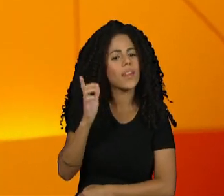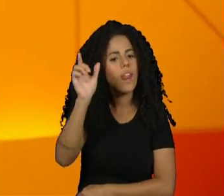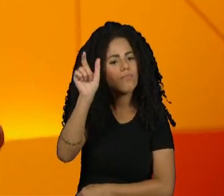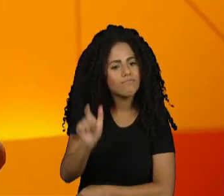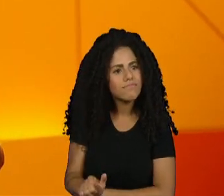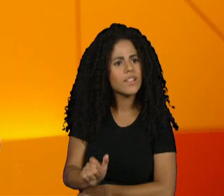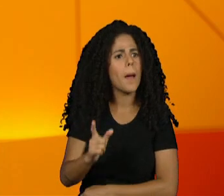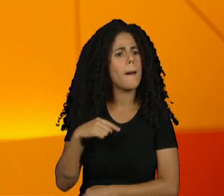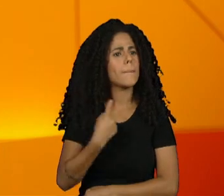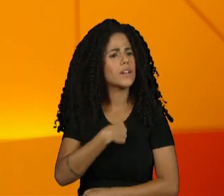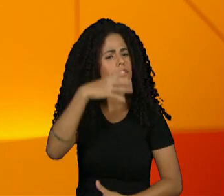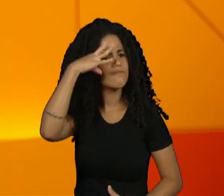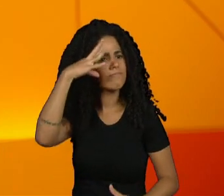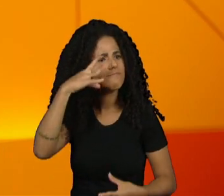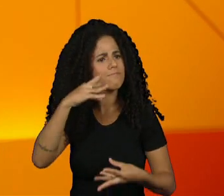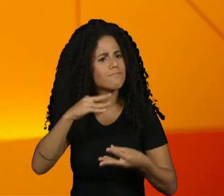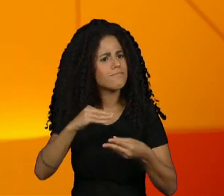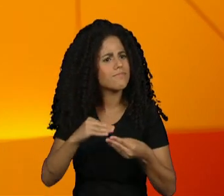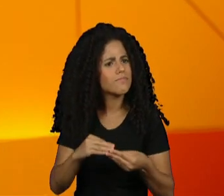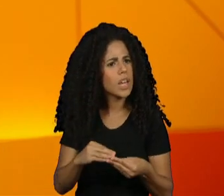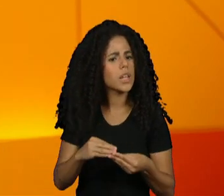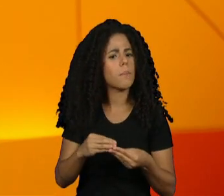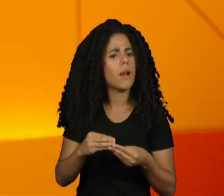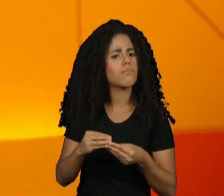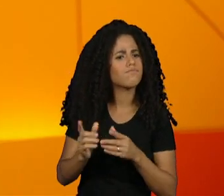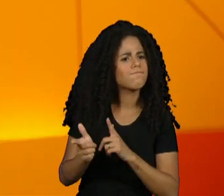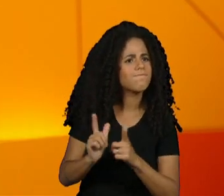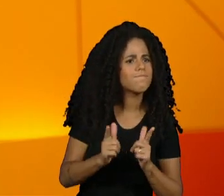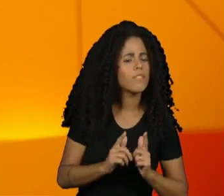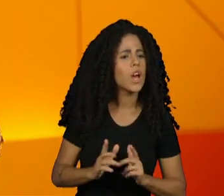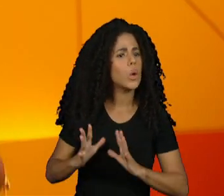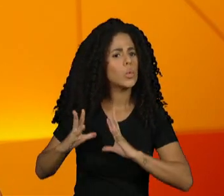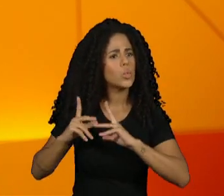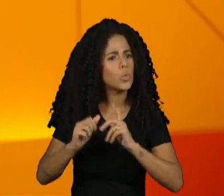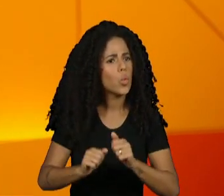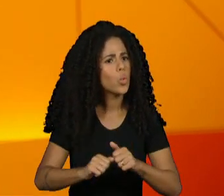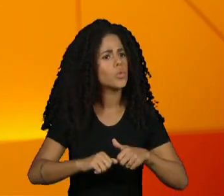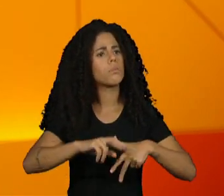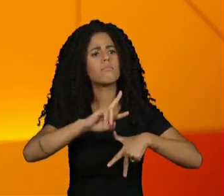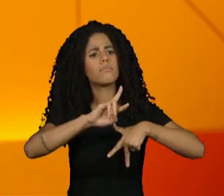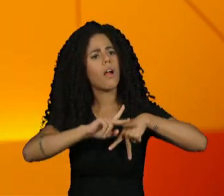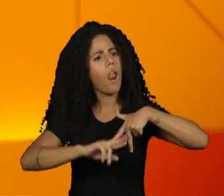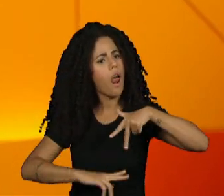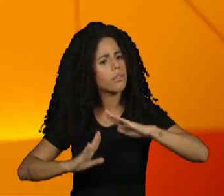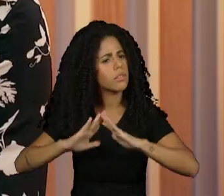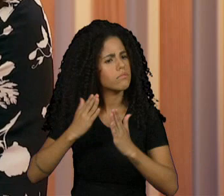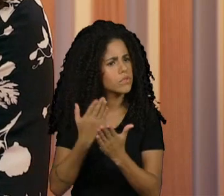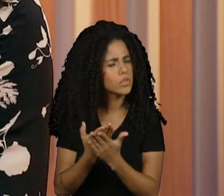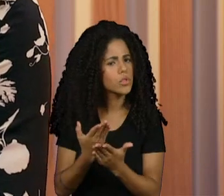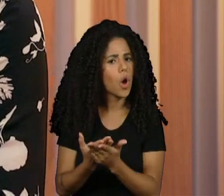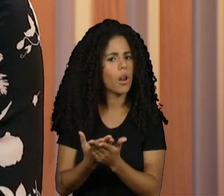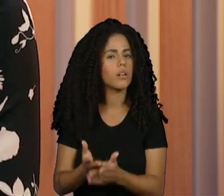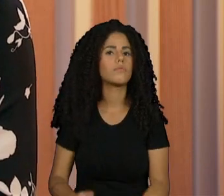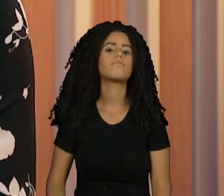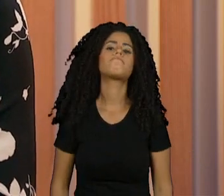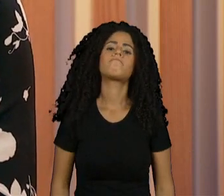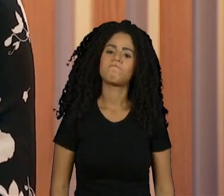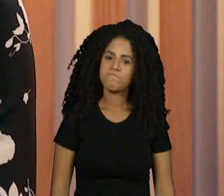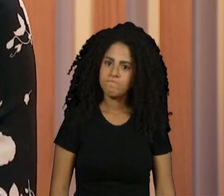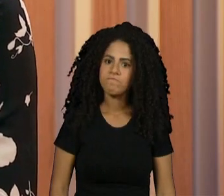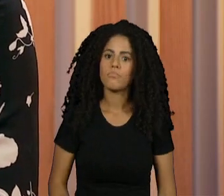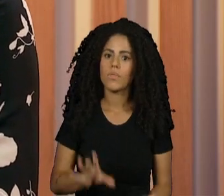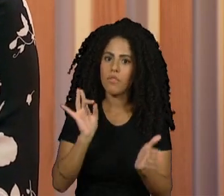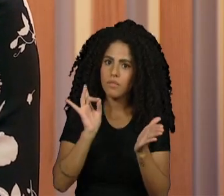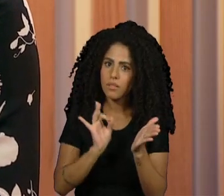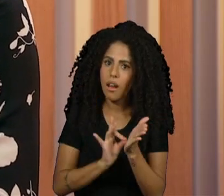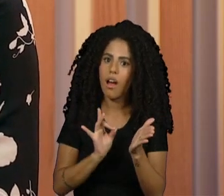que a gente consiga realmente discutir gênero dentro do ambiente escolar. A Alexia estava falando